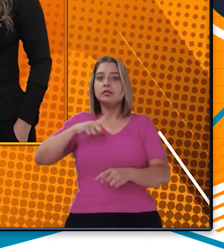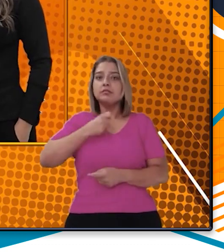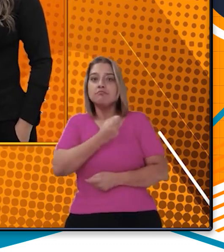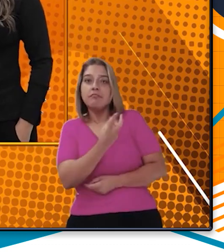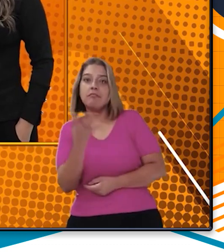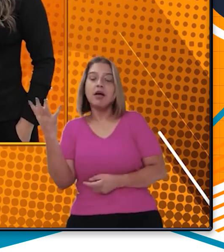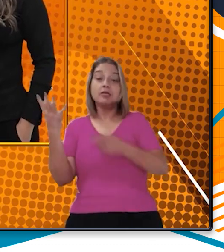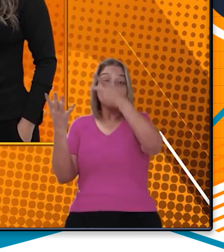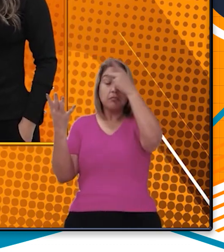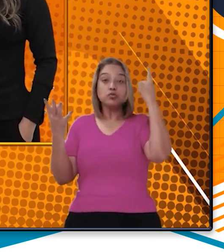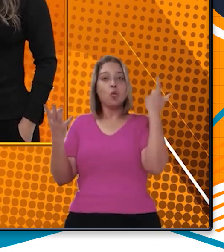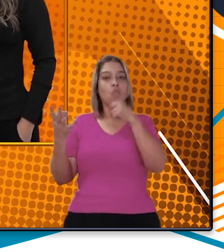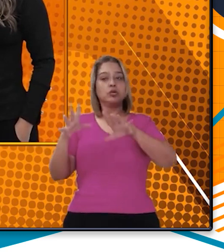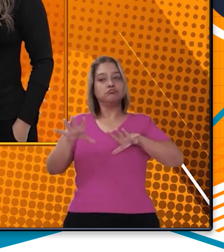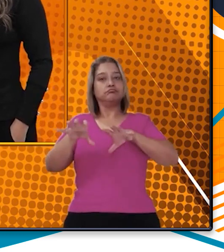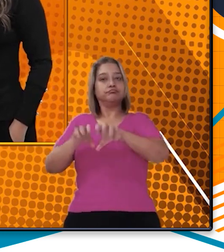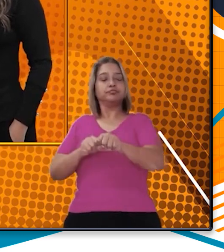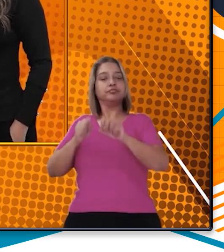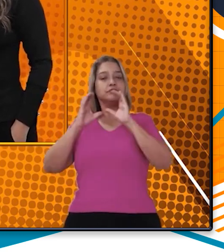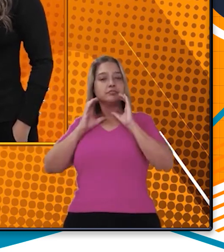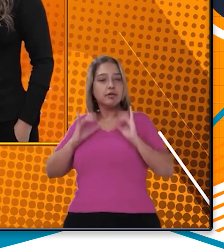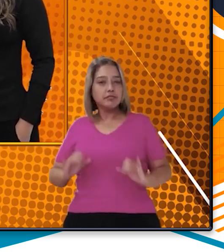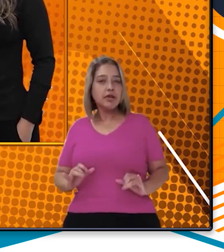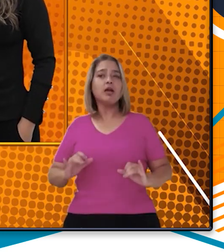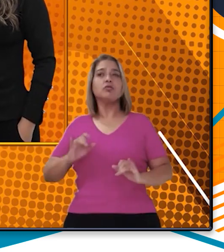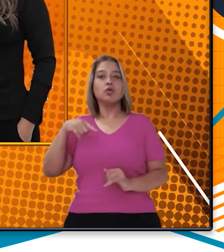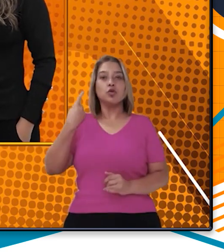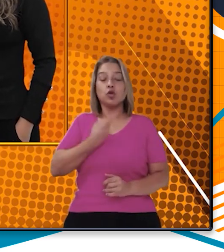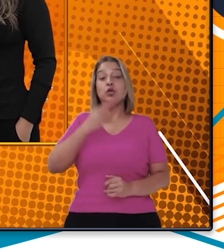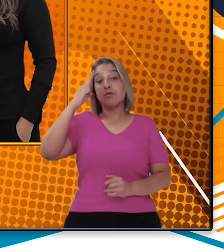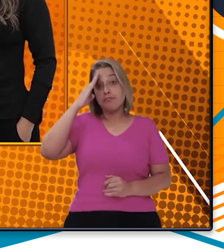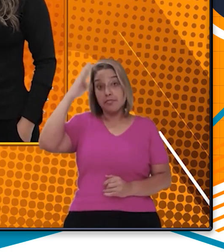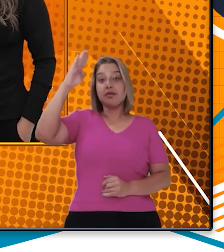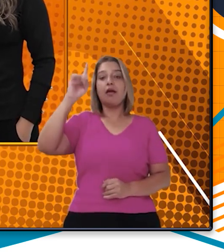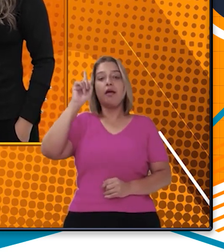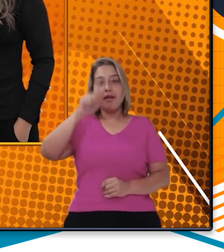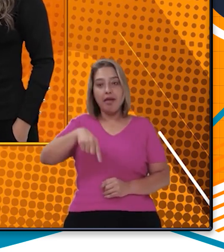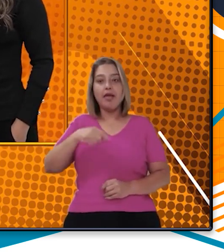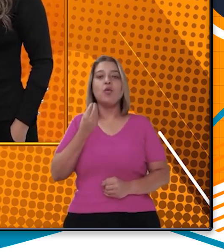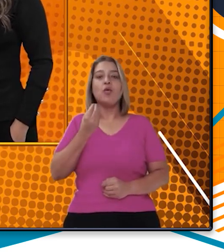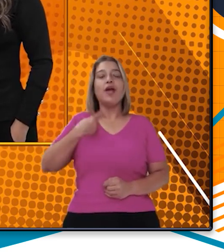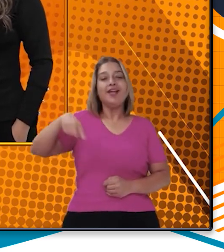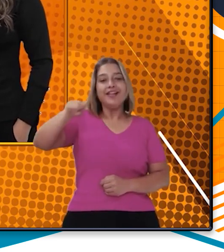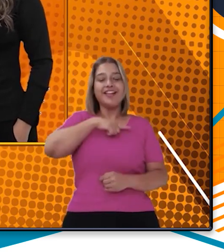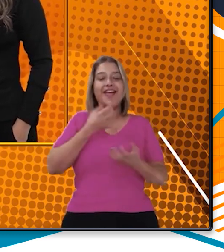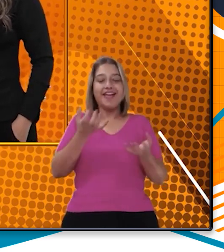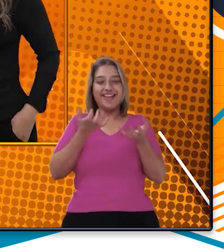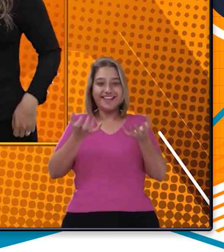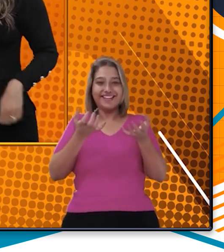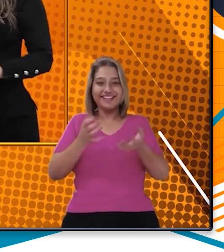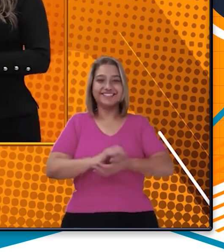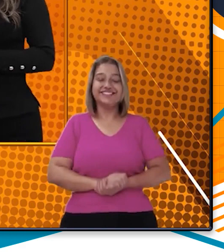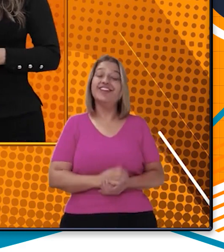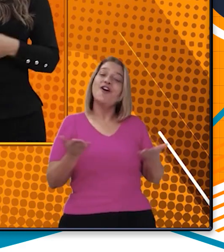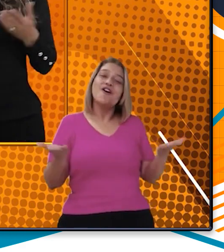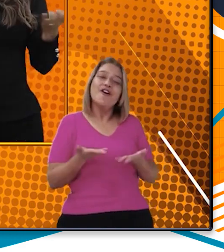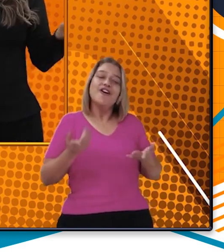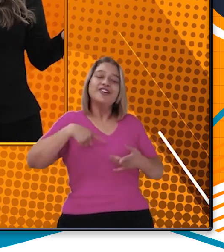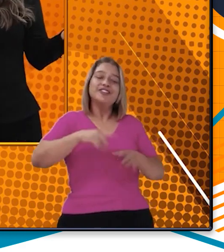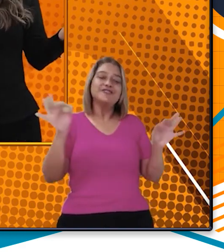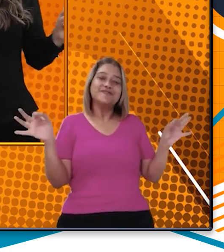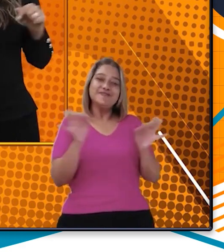educação é o bem mais precioso para a formação do cidadão. E é a nossa prioridade. Essa é a cidade que queremos.